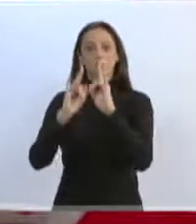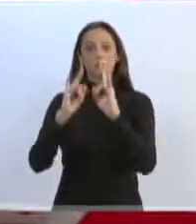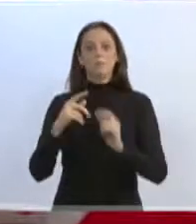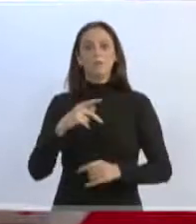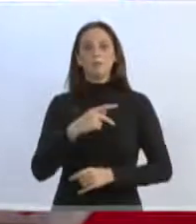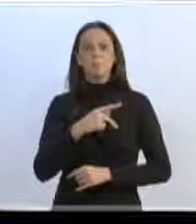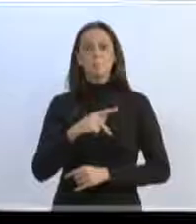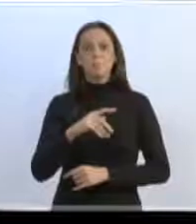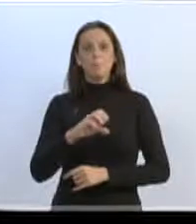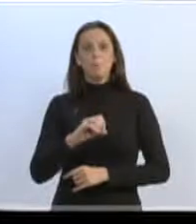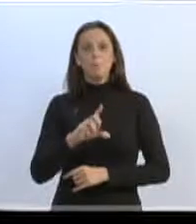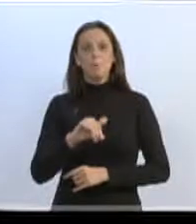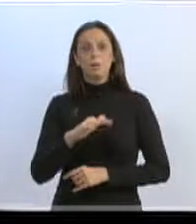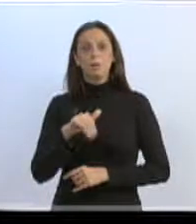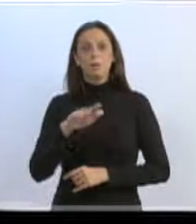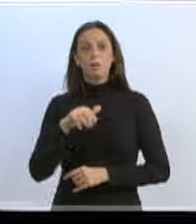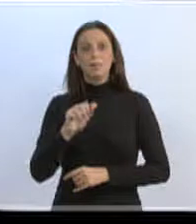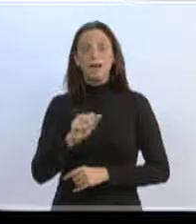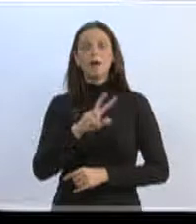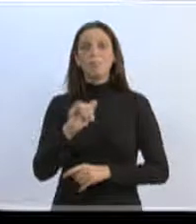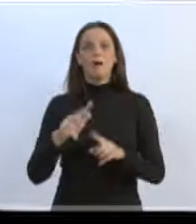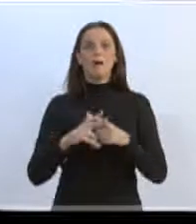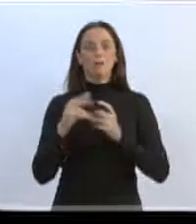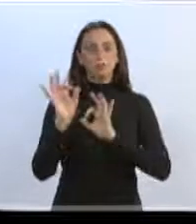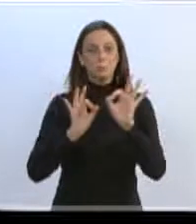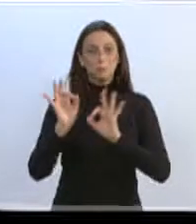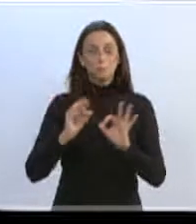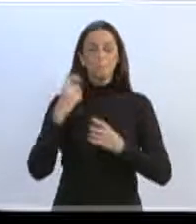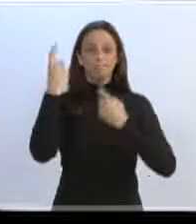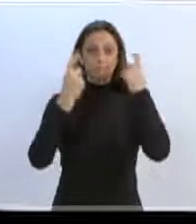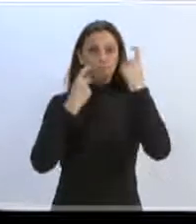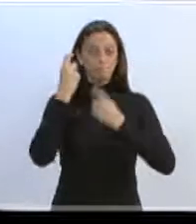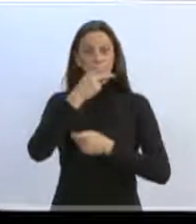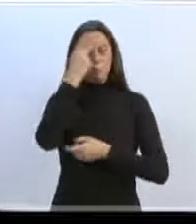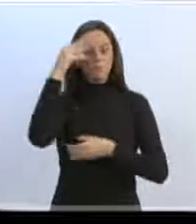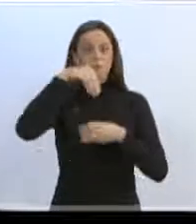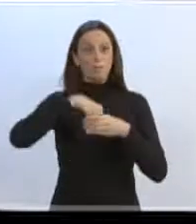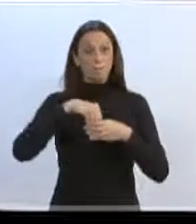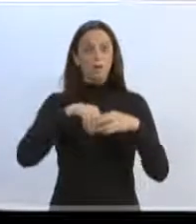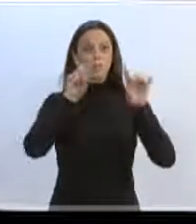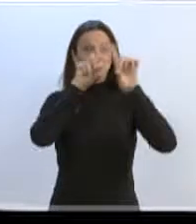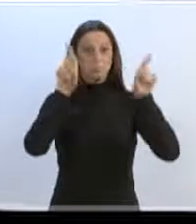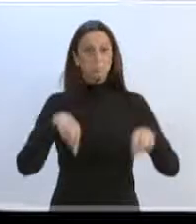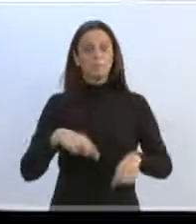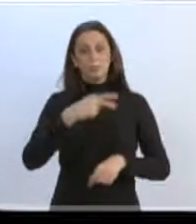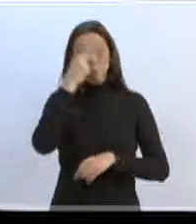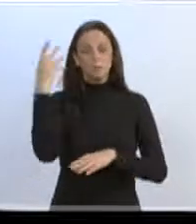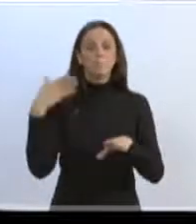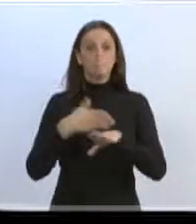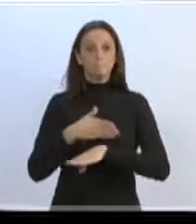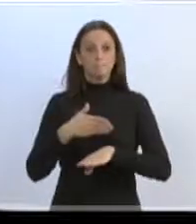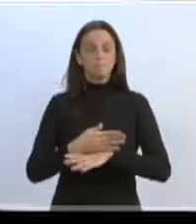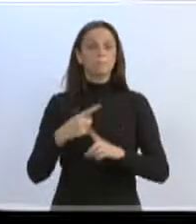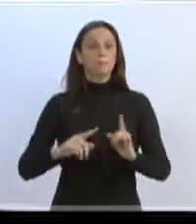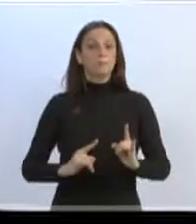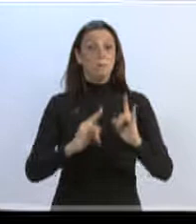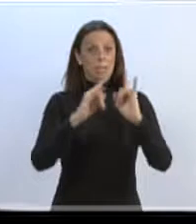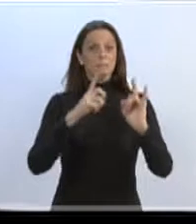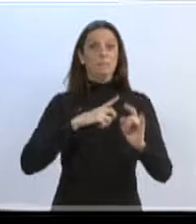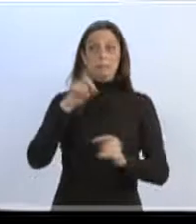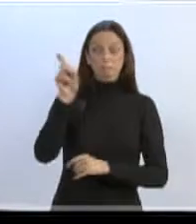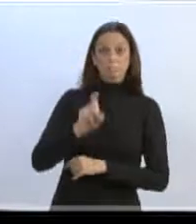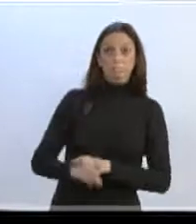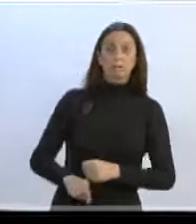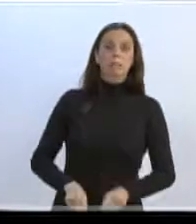requerimentos, encaminhamentos feitos através desta casa, preocupados com a segurança dos servidores da saúde que lá atuam em usuários, pois as rachaduras e outros problemas que